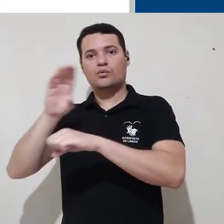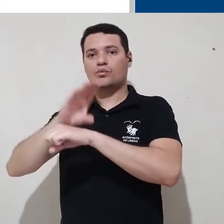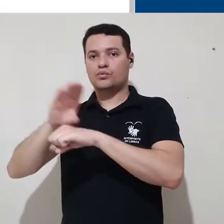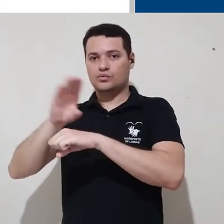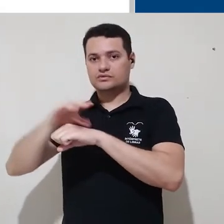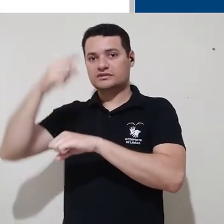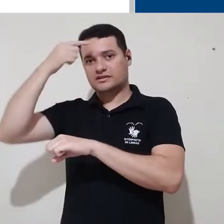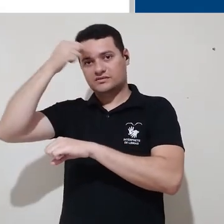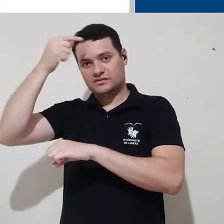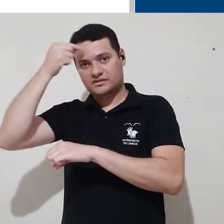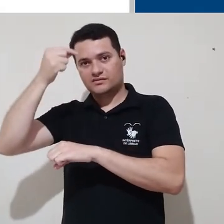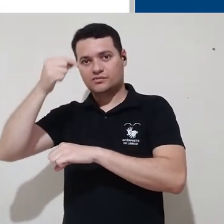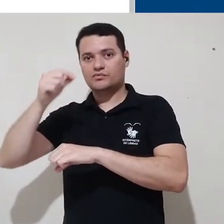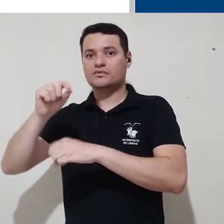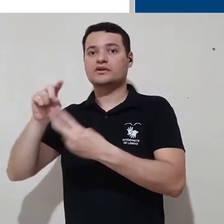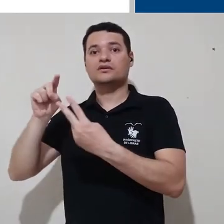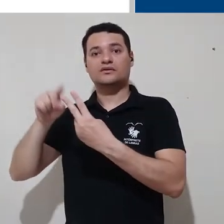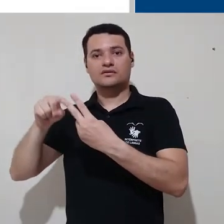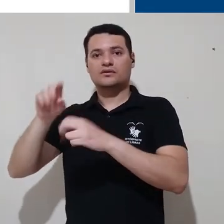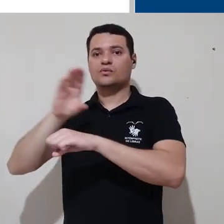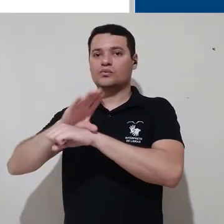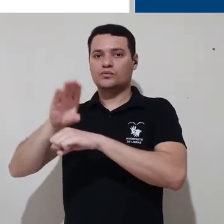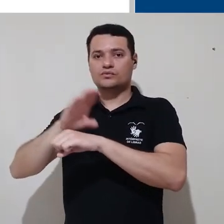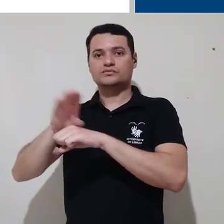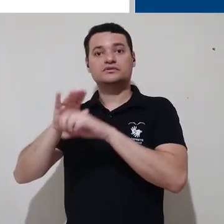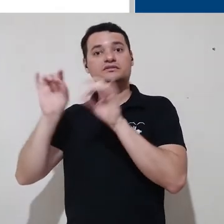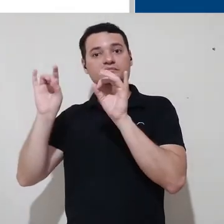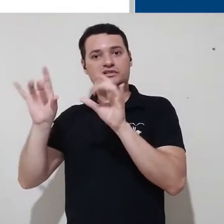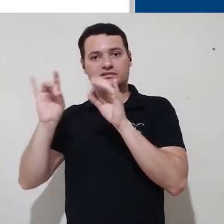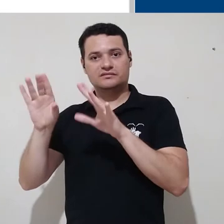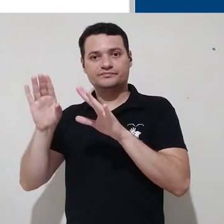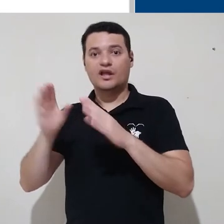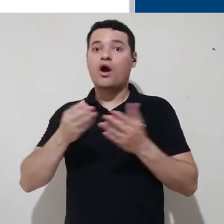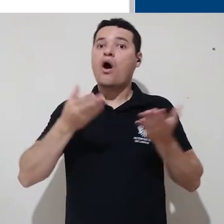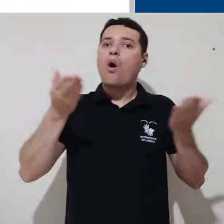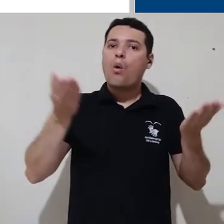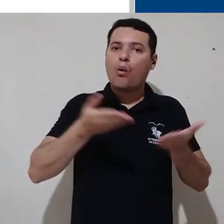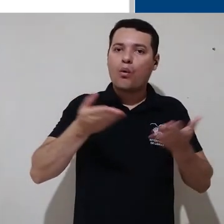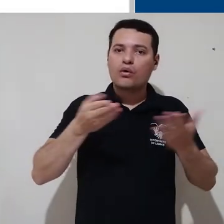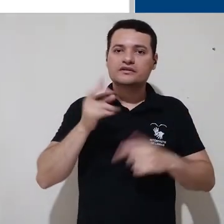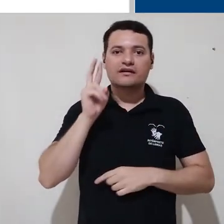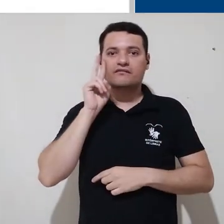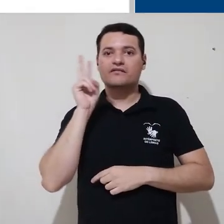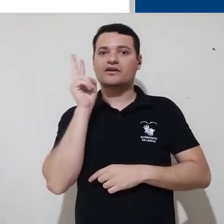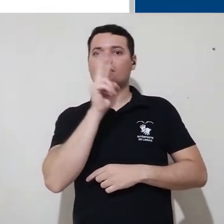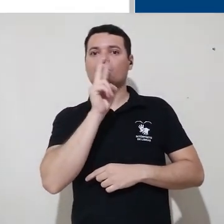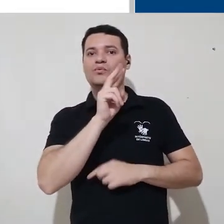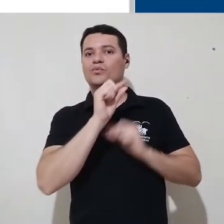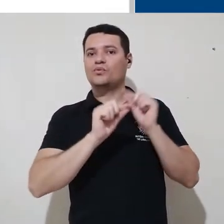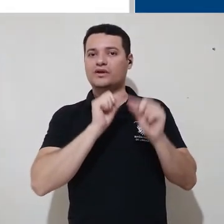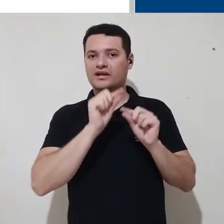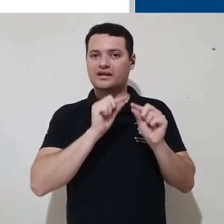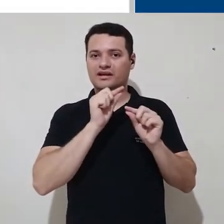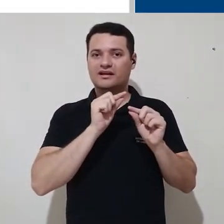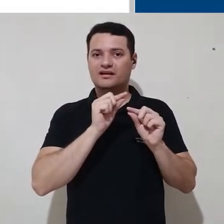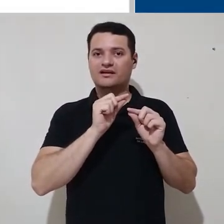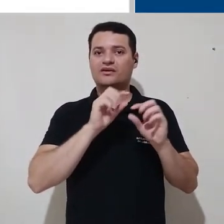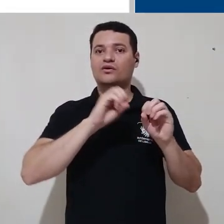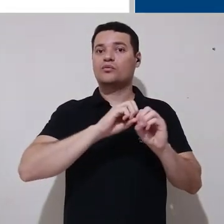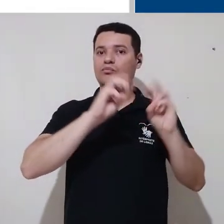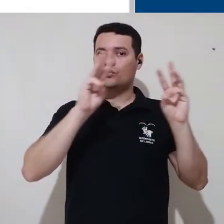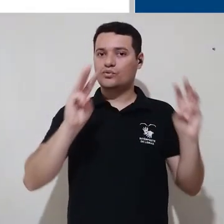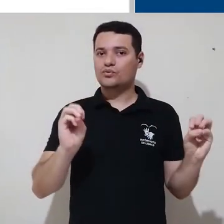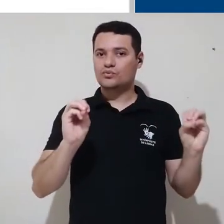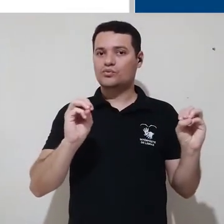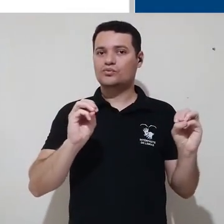para os cursos de especialização. Hoje, nós estamos vendo a tela inicial do Moodle da plataforma de